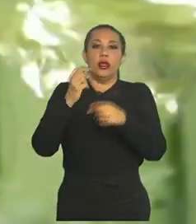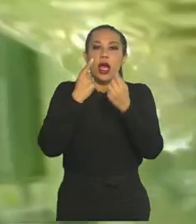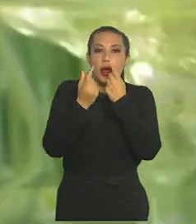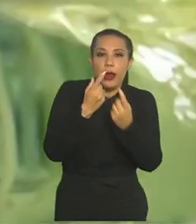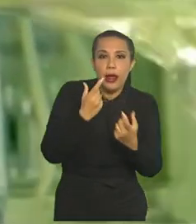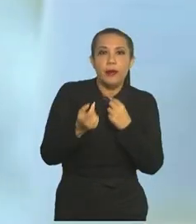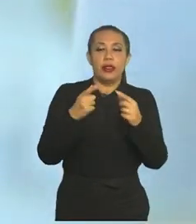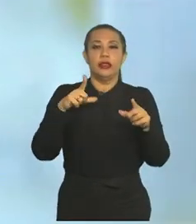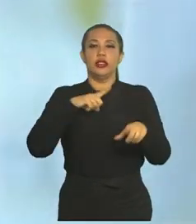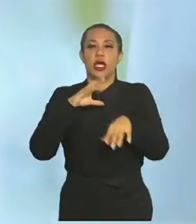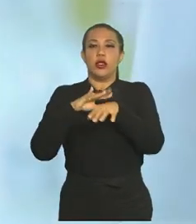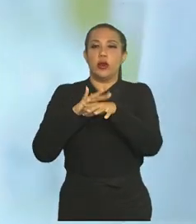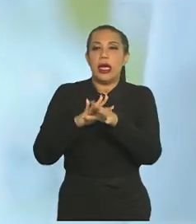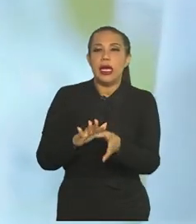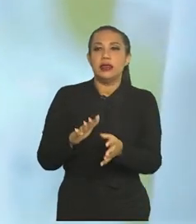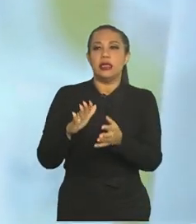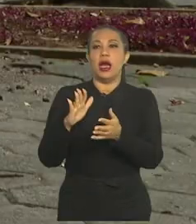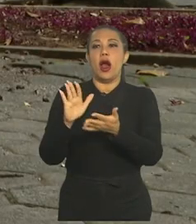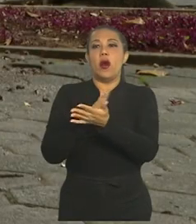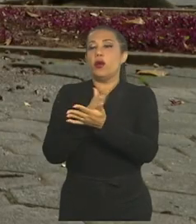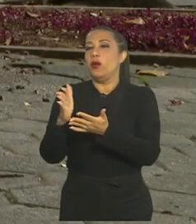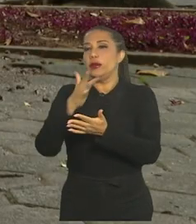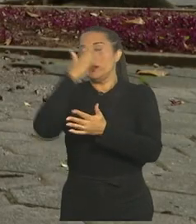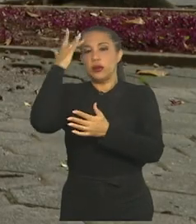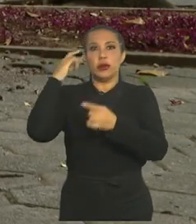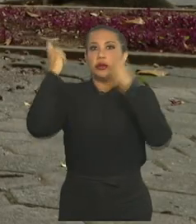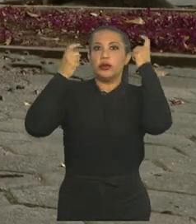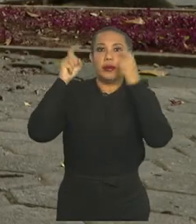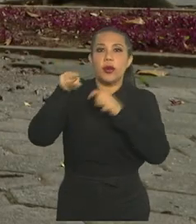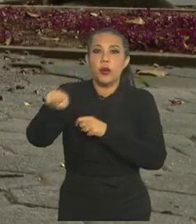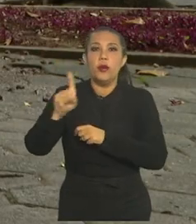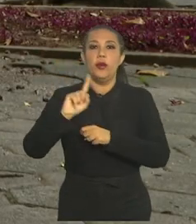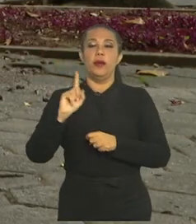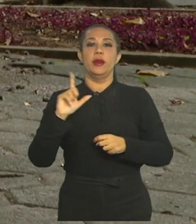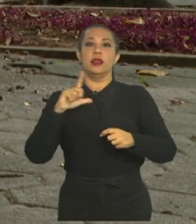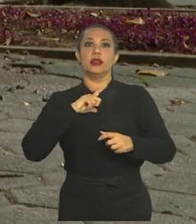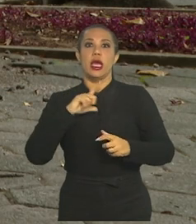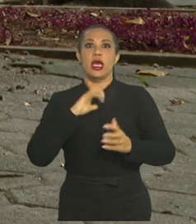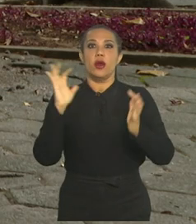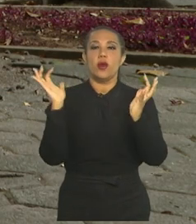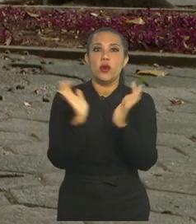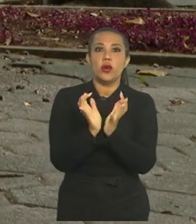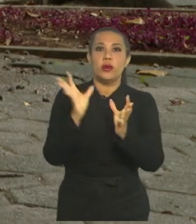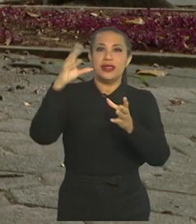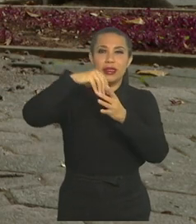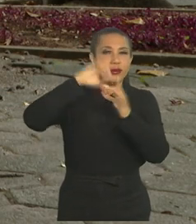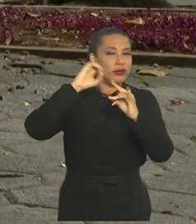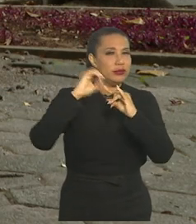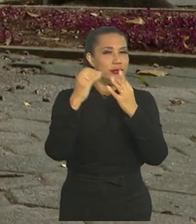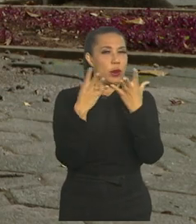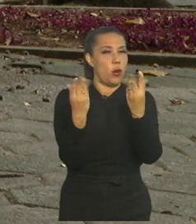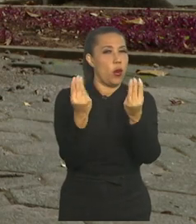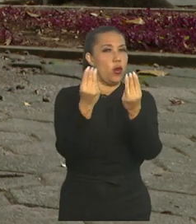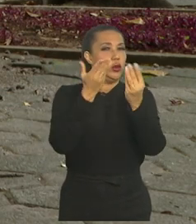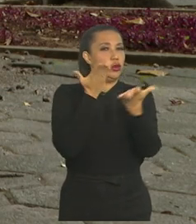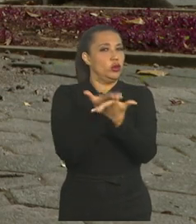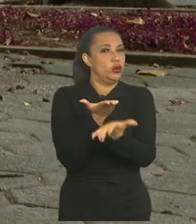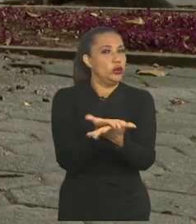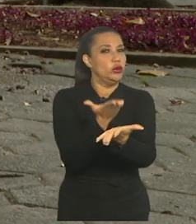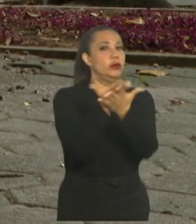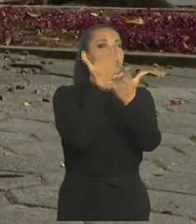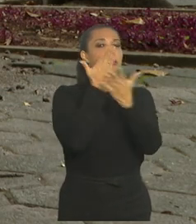negligenciadas. O Instituto tem uma gama de atividades de pesquisa, todas alinhadas com as